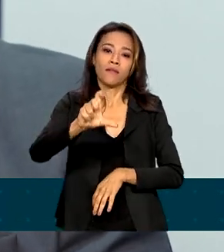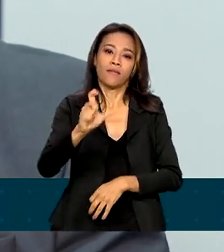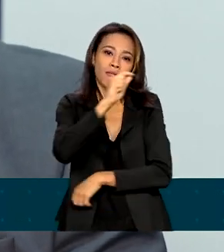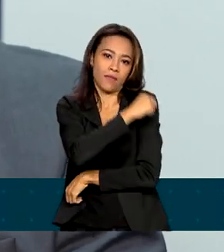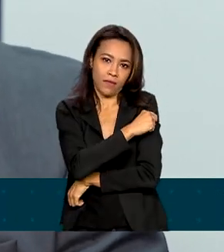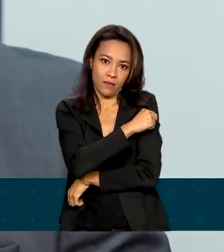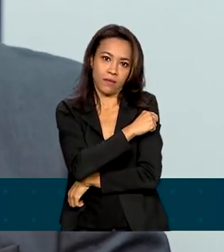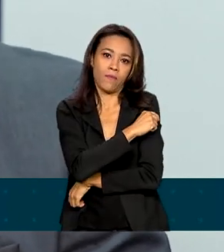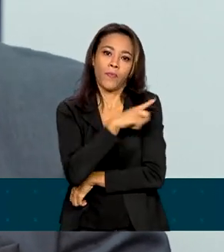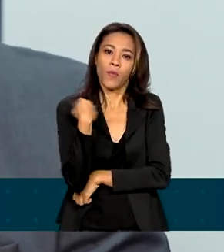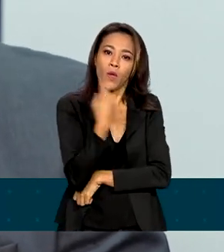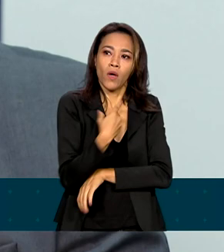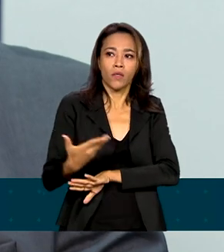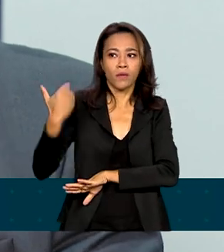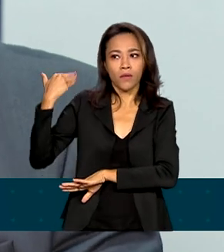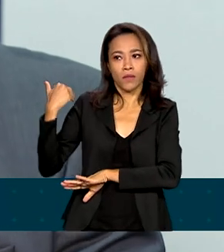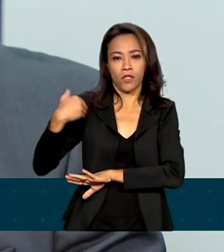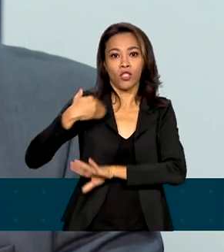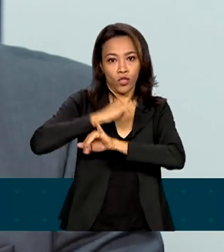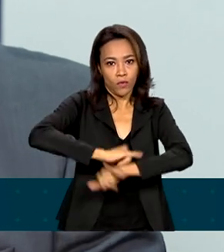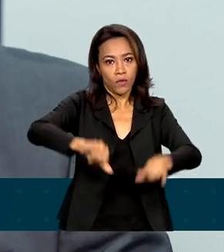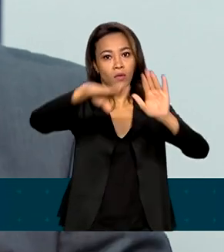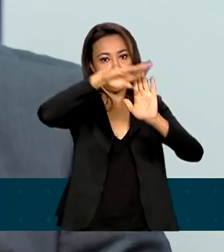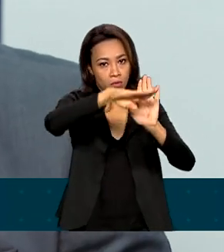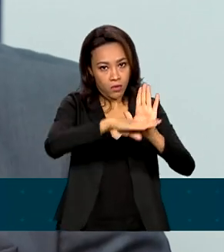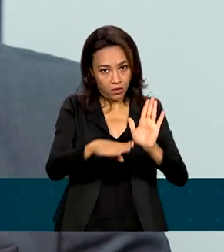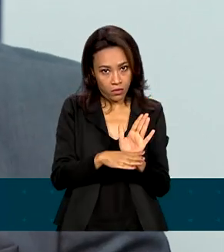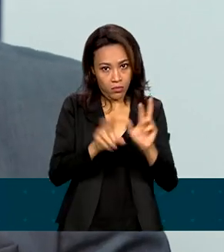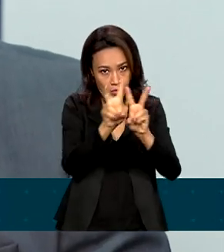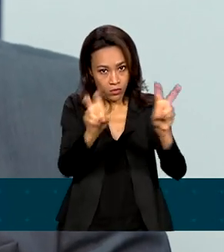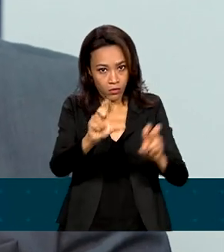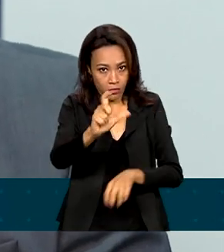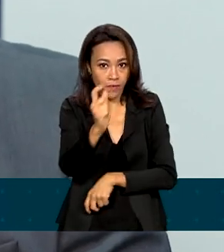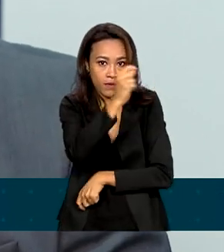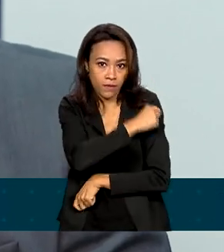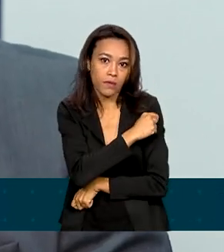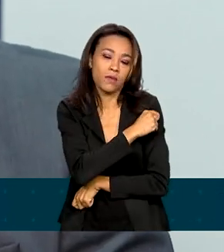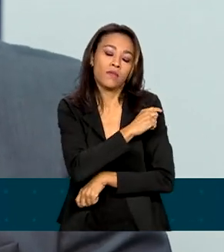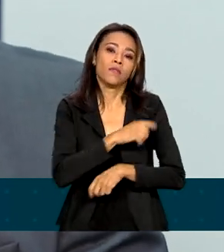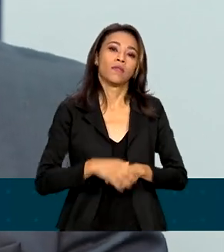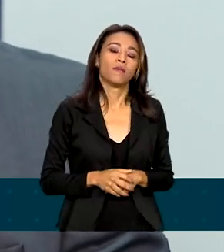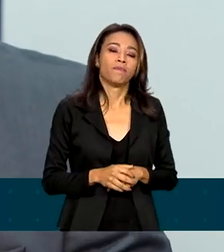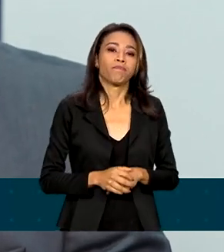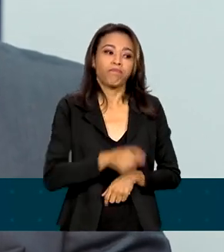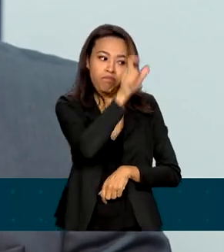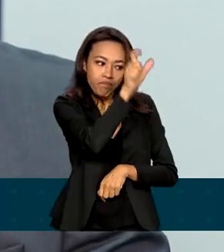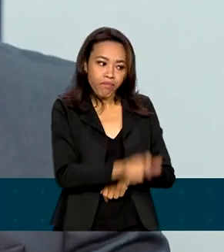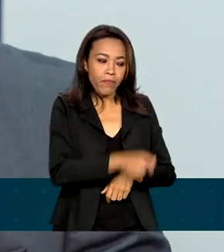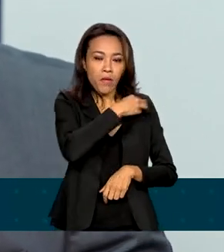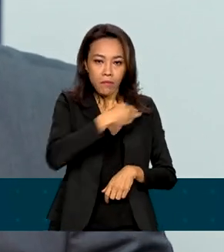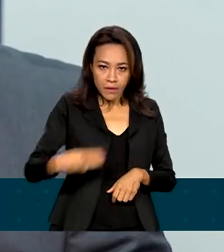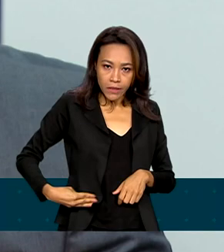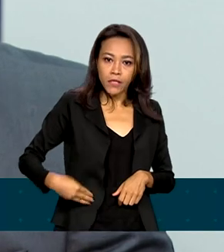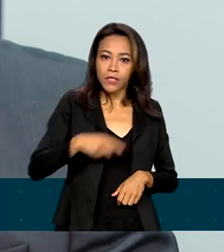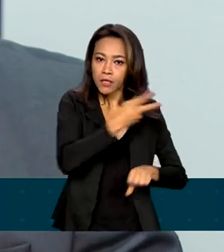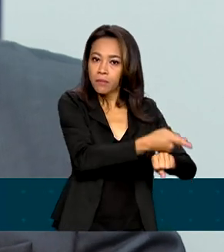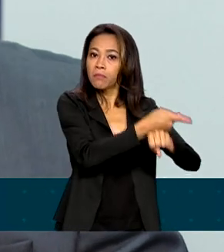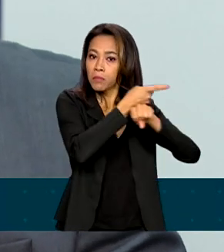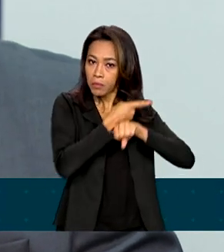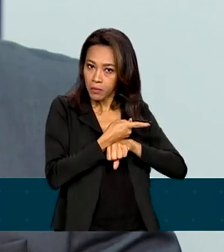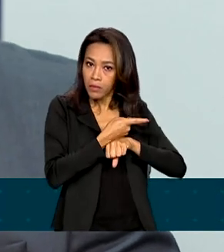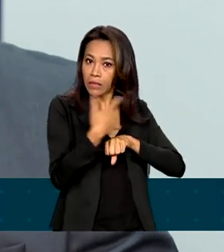Nós lançamos um programa nacional de vacinação. A ministra da Saúde me procurou